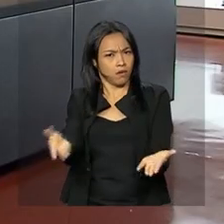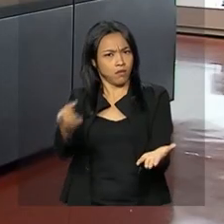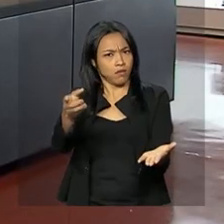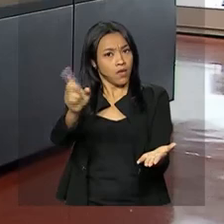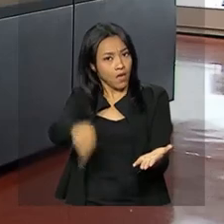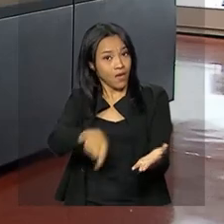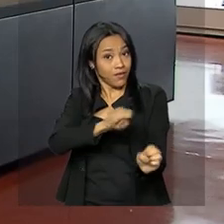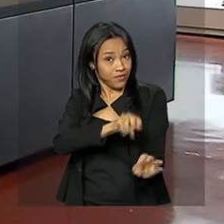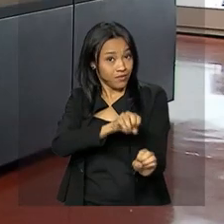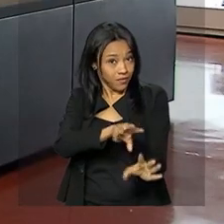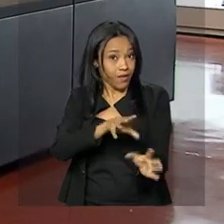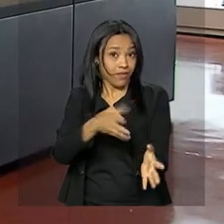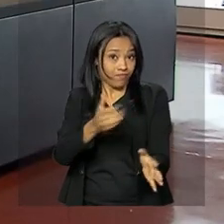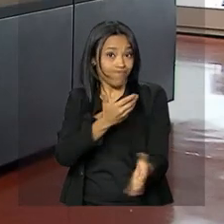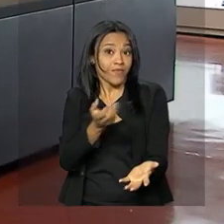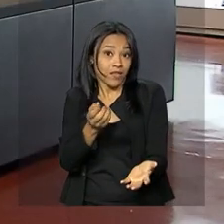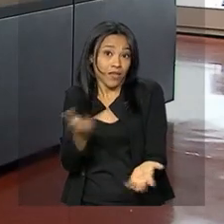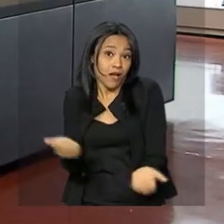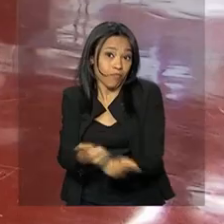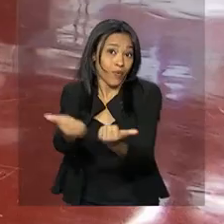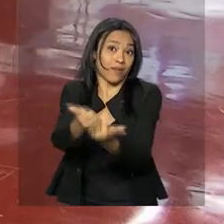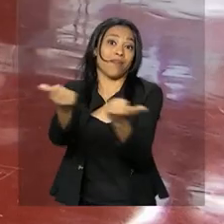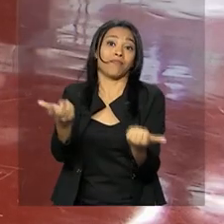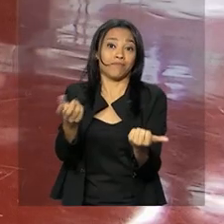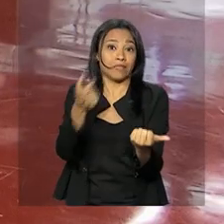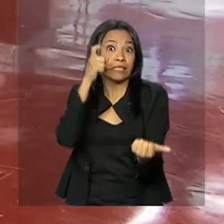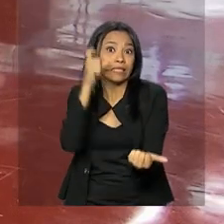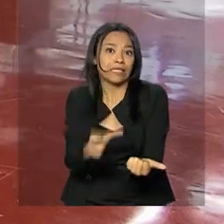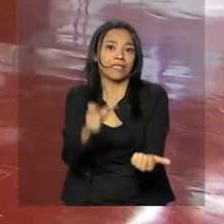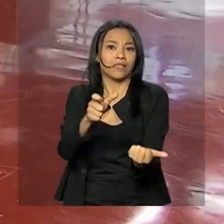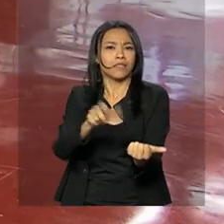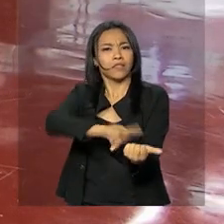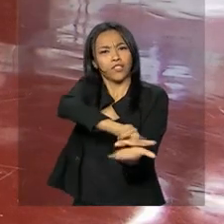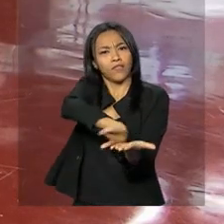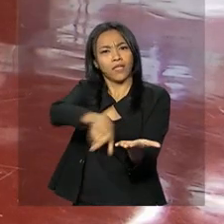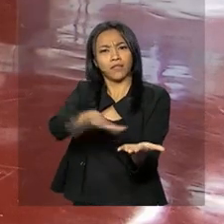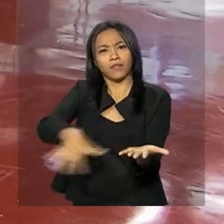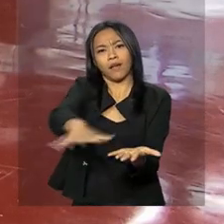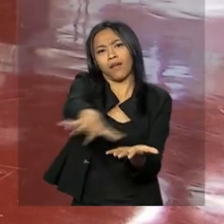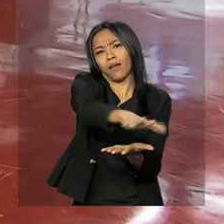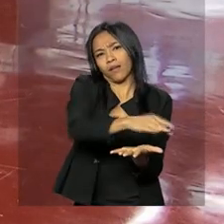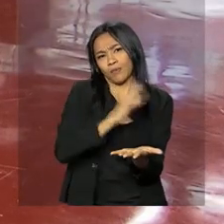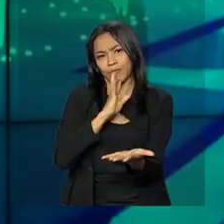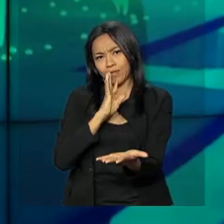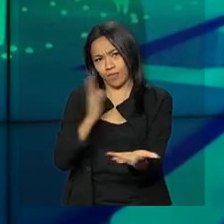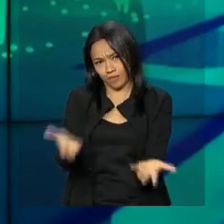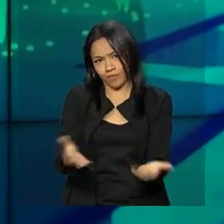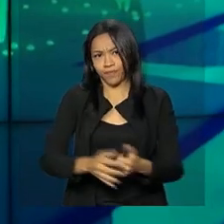de educar e contribuir no despetar de interesse para diferentes áreas do conhecimento.